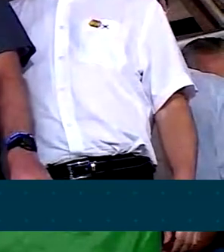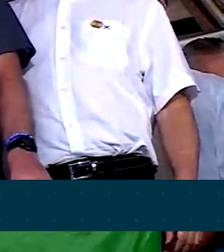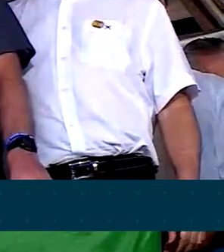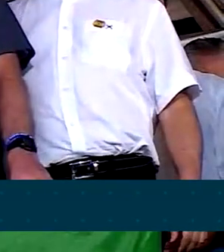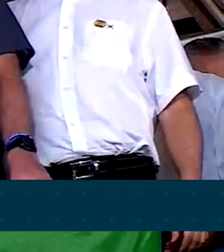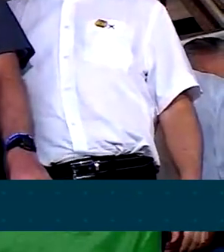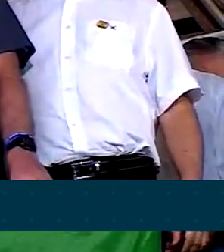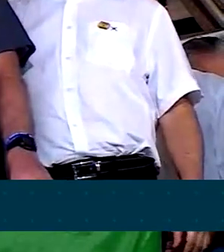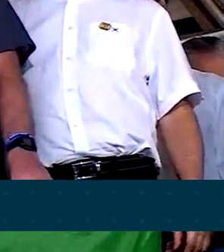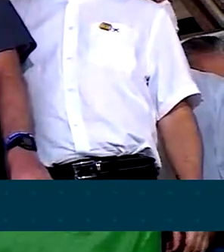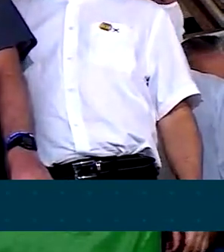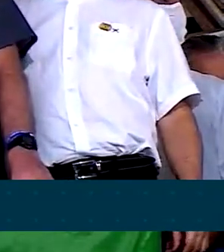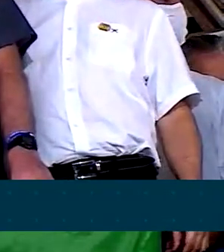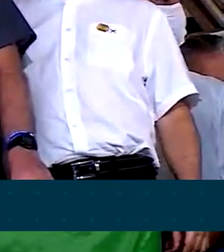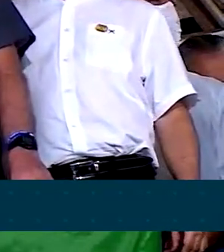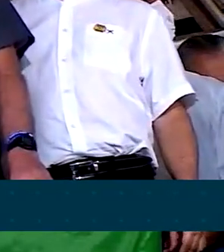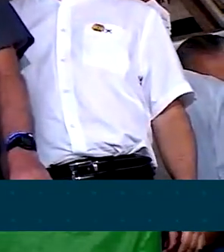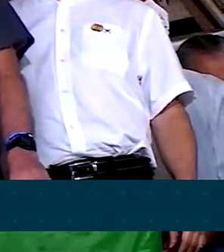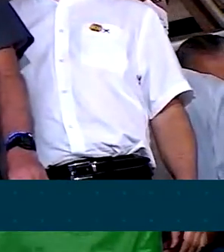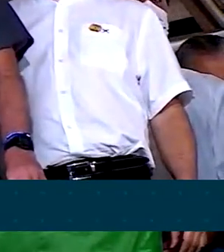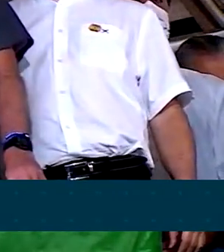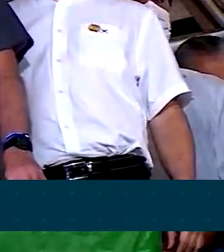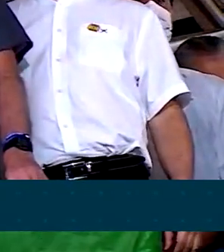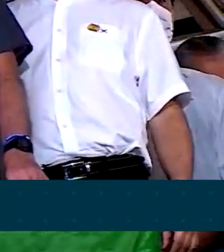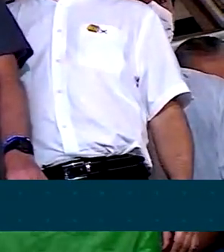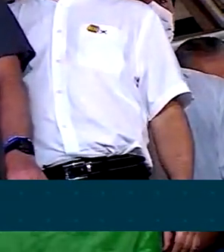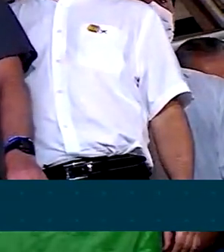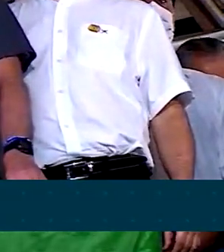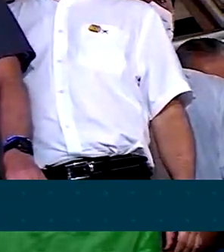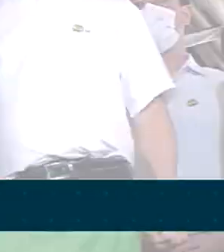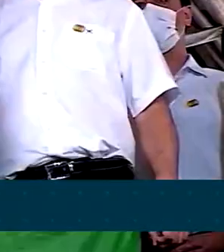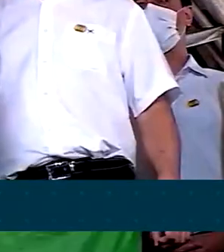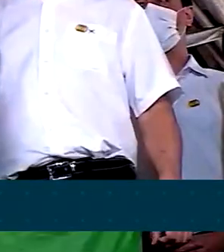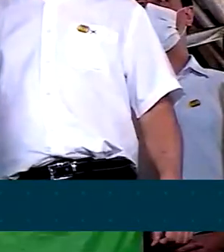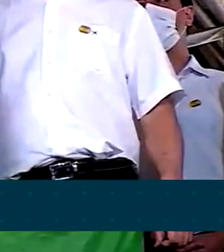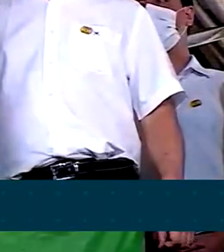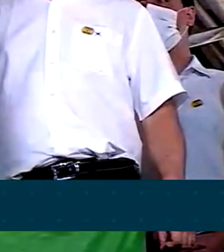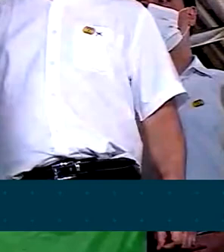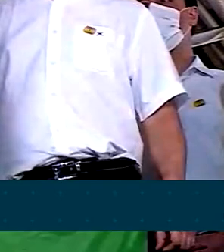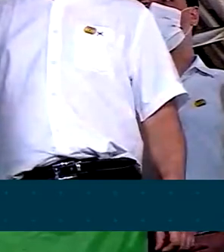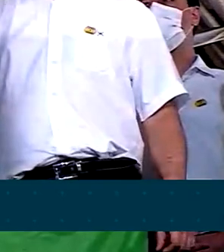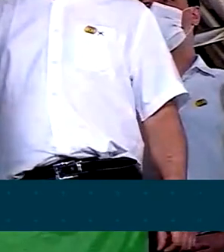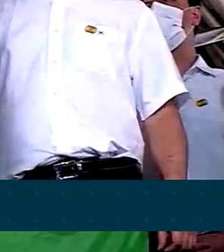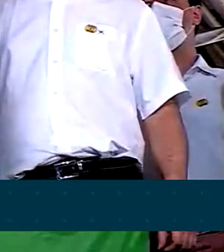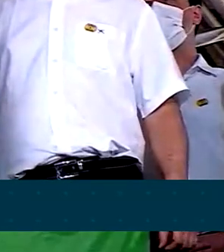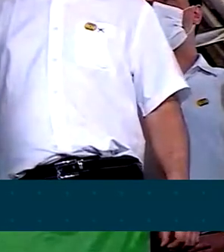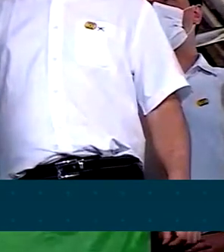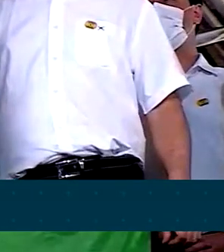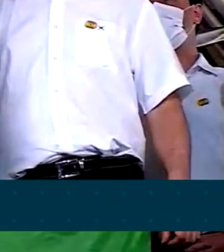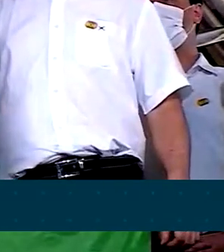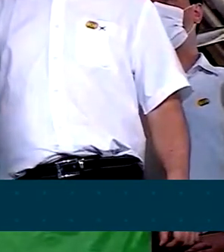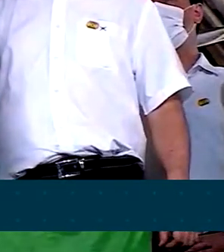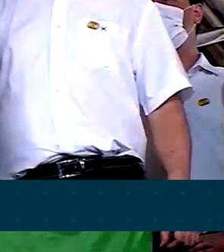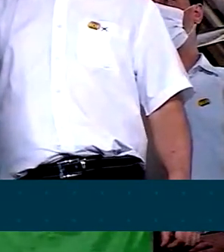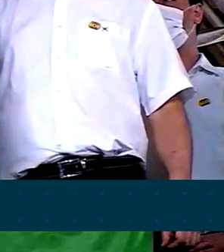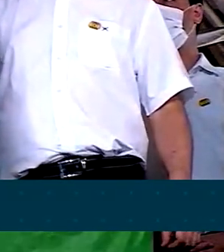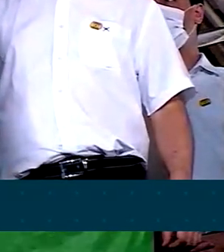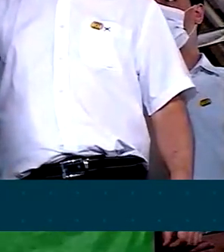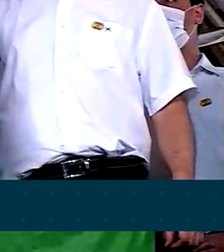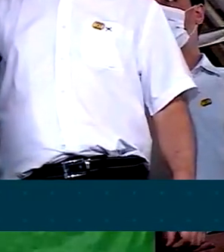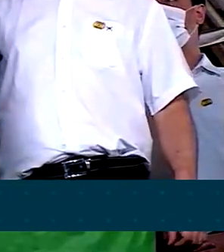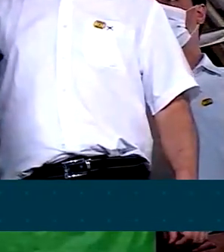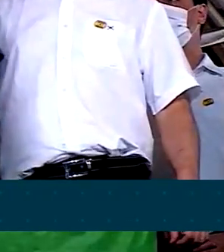se prepara para o seu futuro. O Brasil será amanhã o que cada um de nós